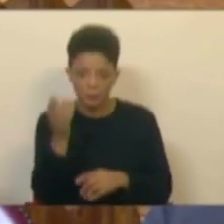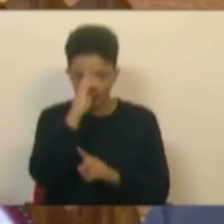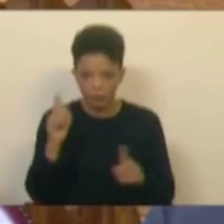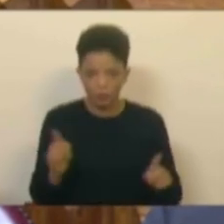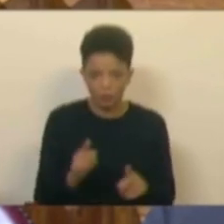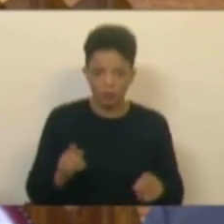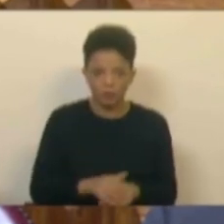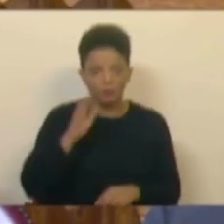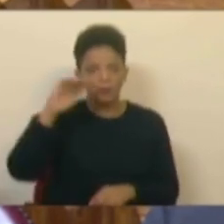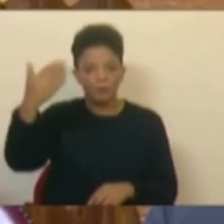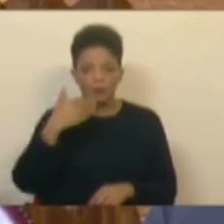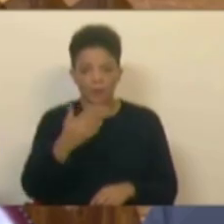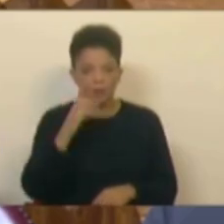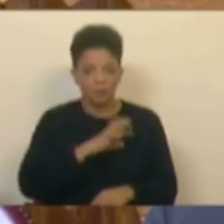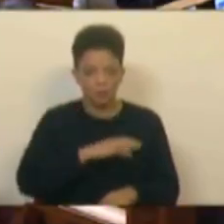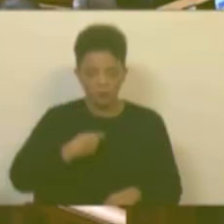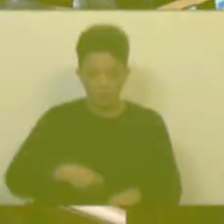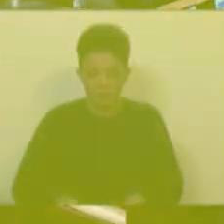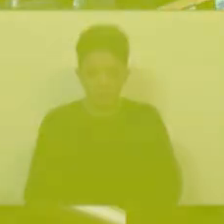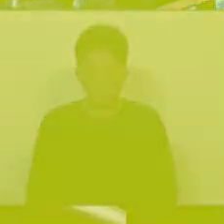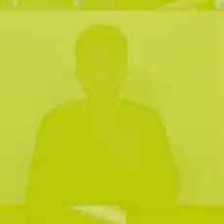professor para o futuro. Muito obrigado, Sra. Presidente.